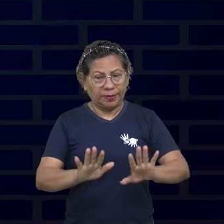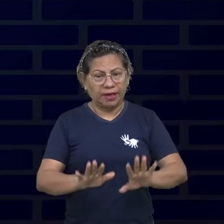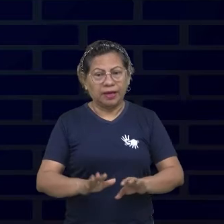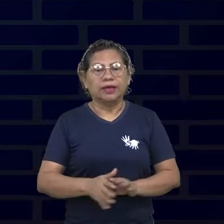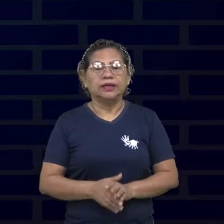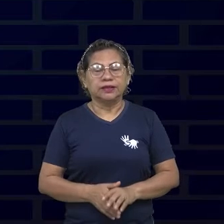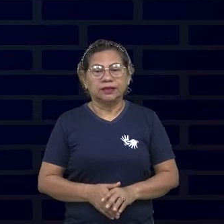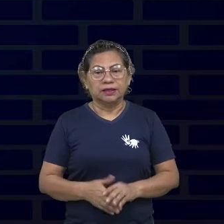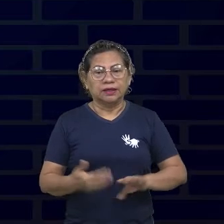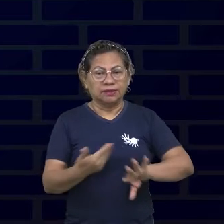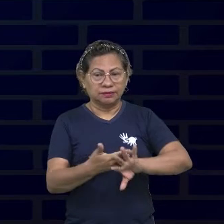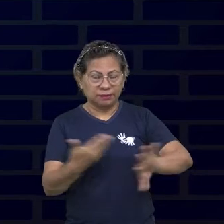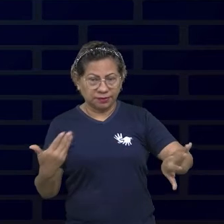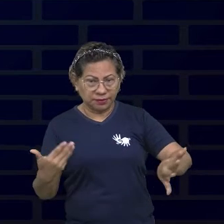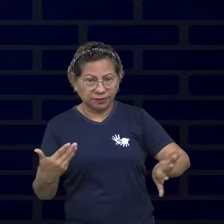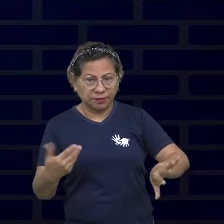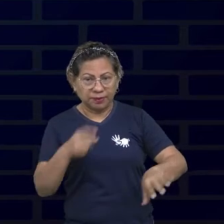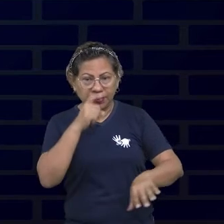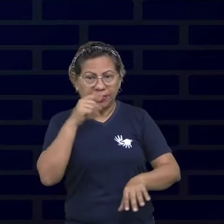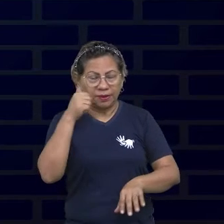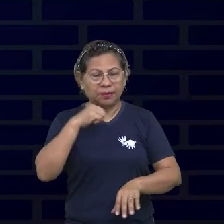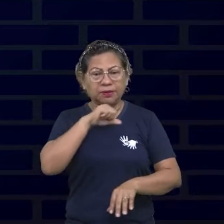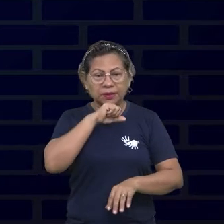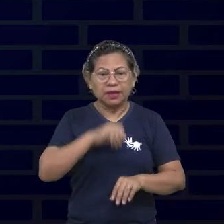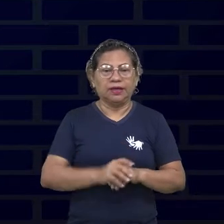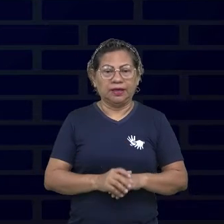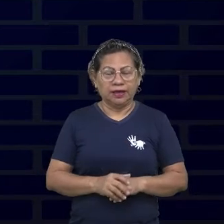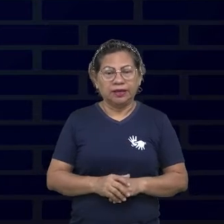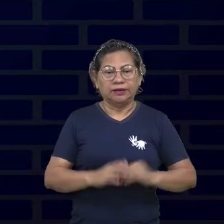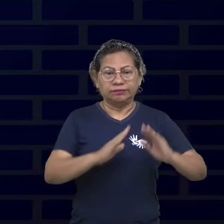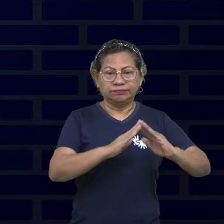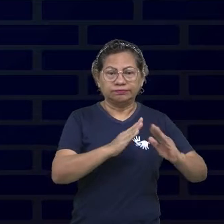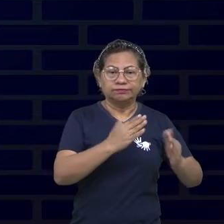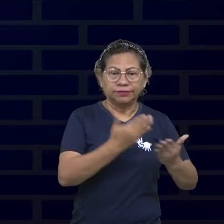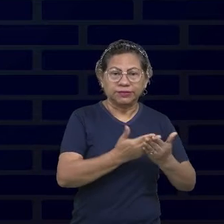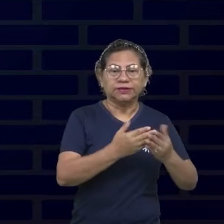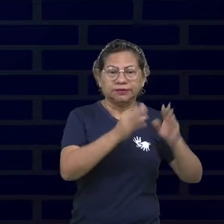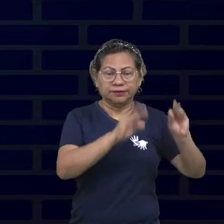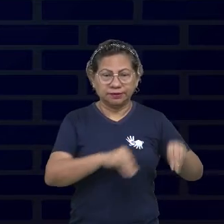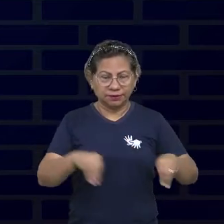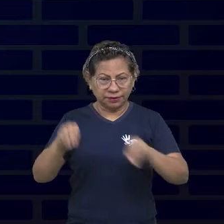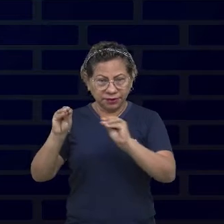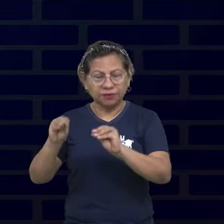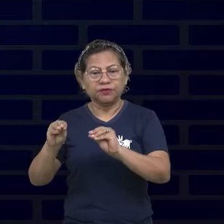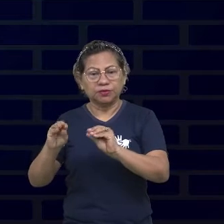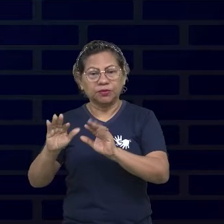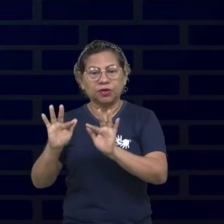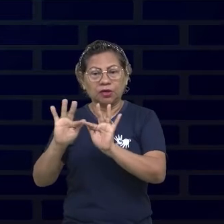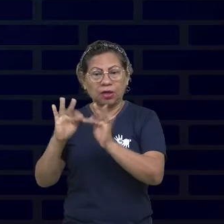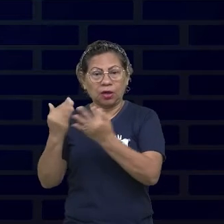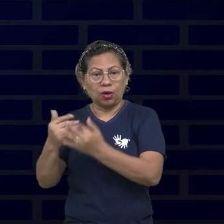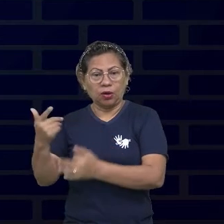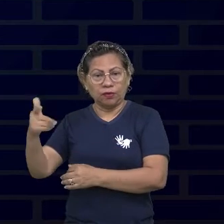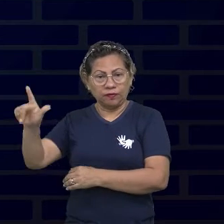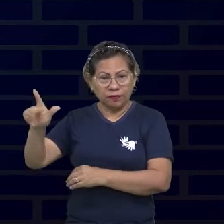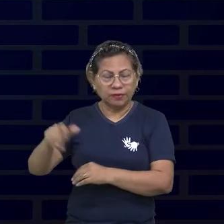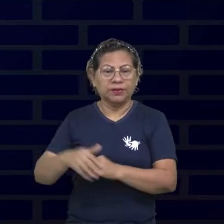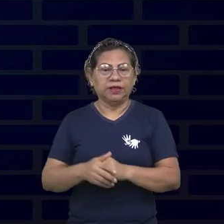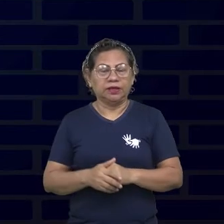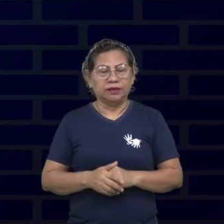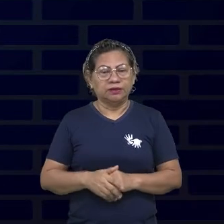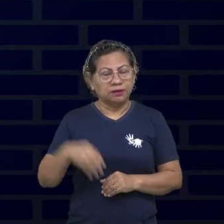e ter que mudar de casa e ter que morar, inclusive, com parentes, toda a minha trajetória